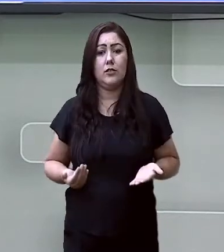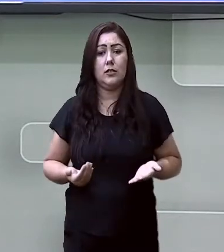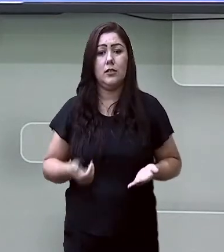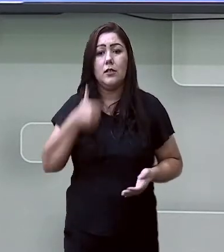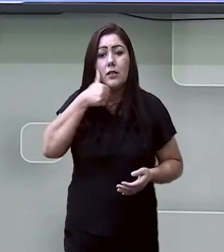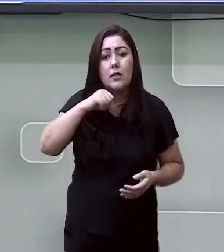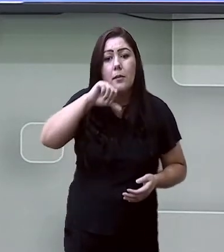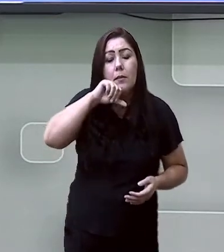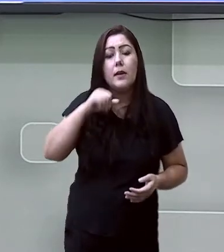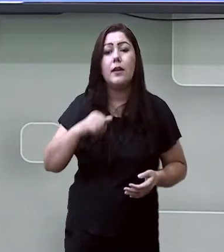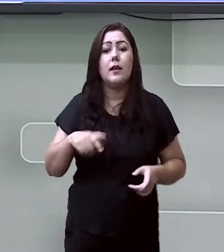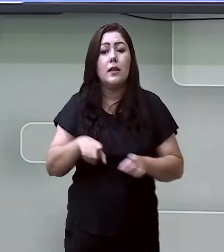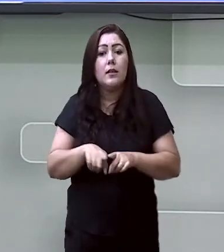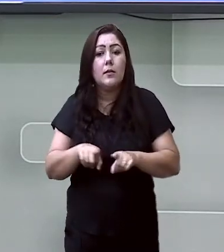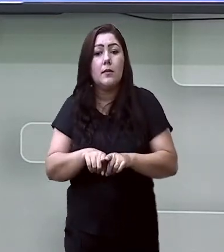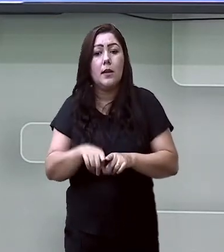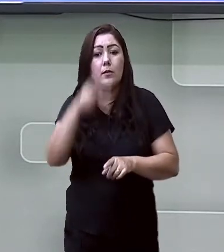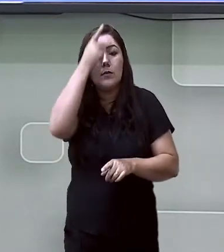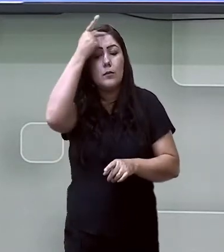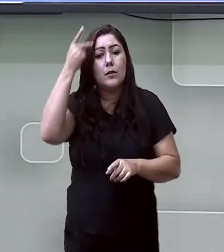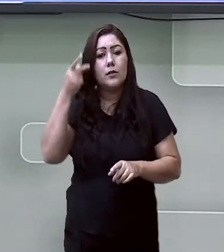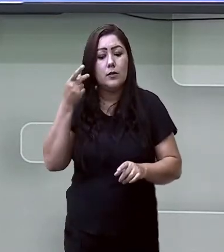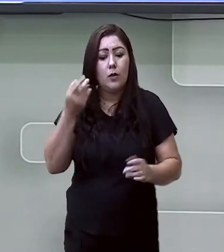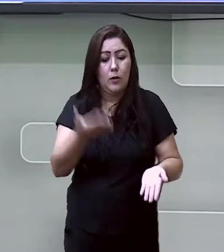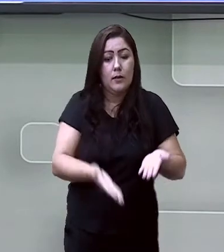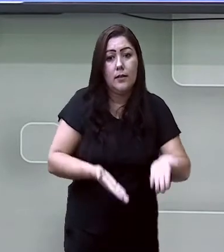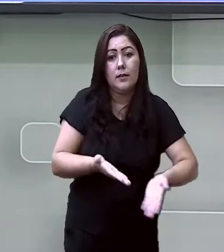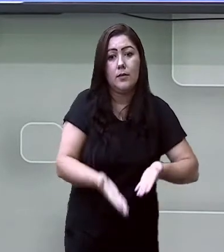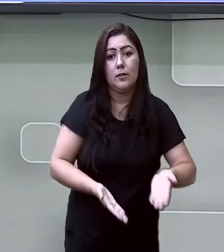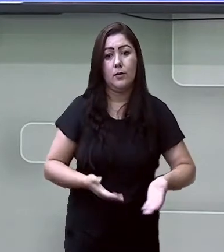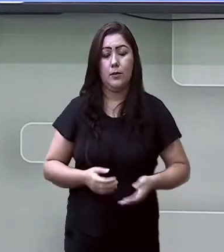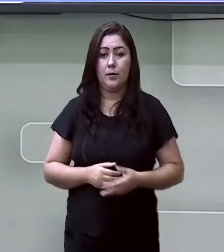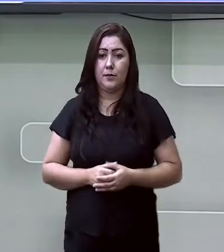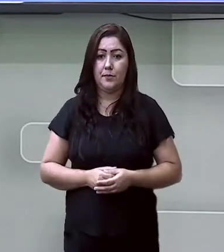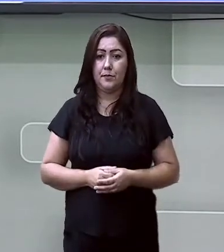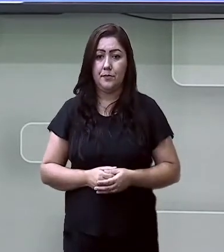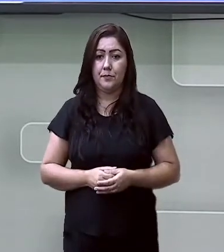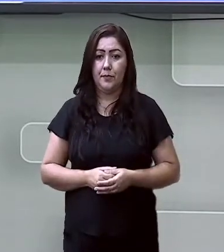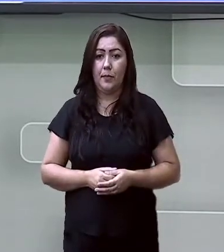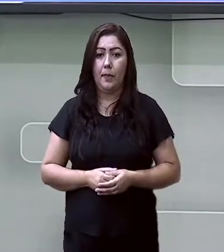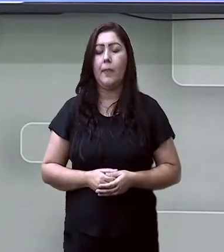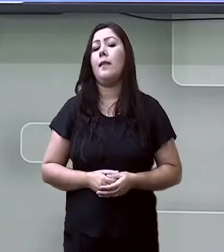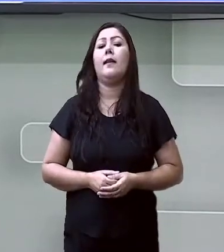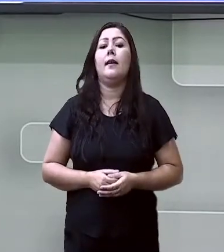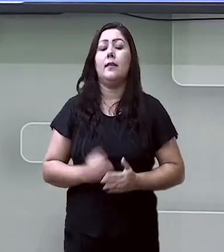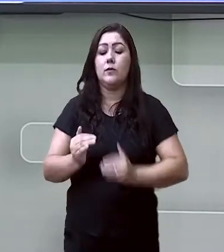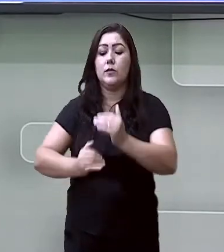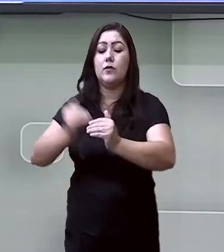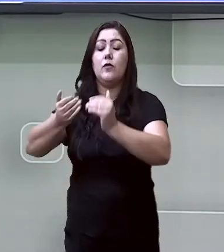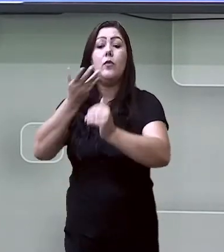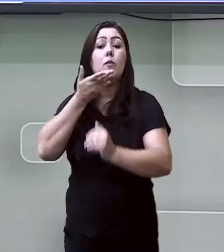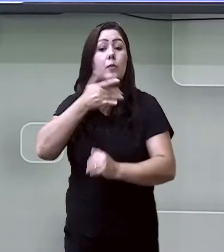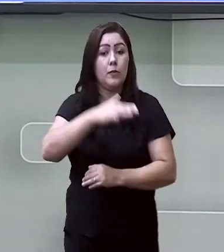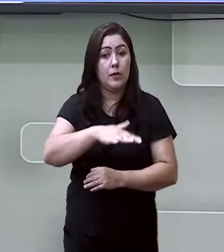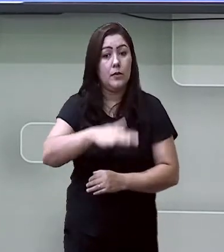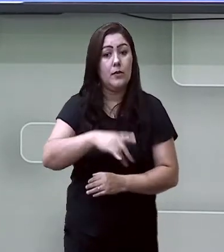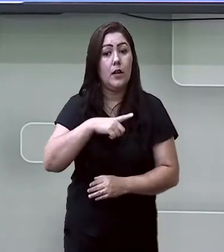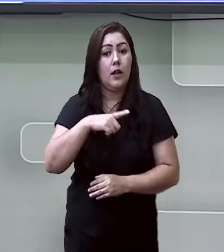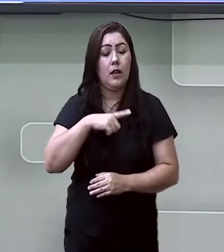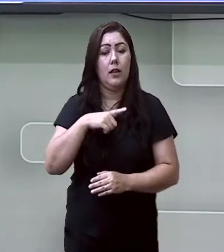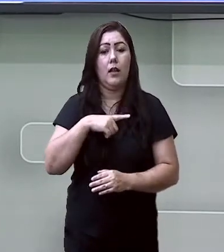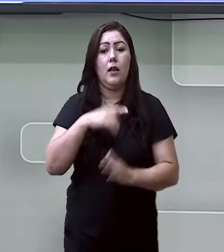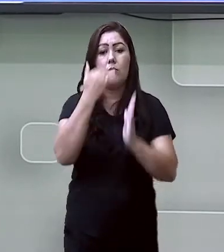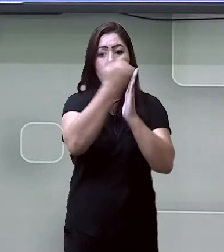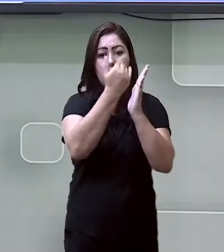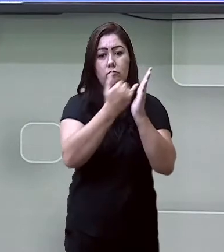No desenvolvimento infantil, existem faixas etárias específicas para aquisição de habilidades, que